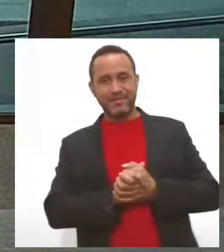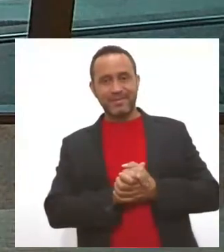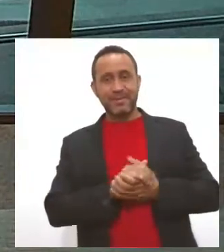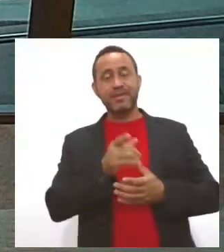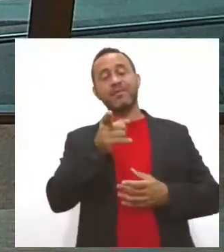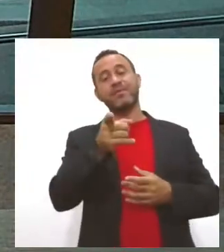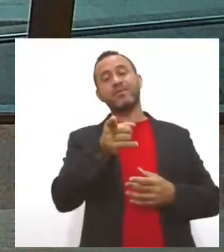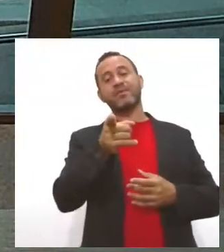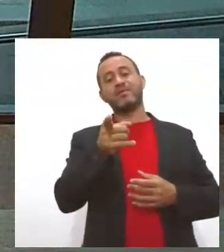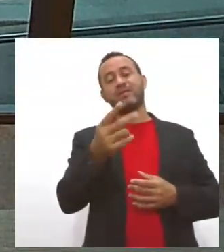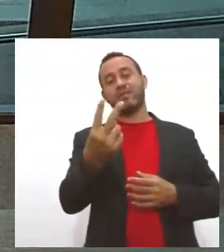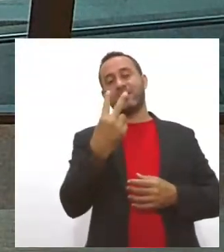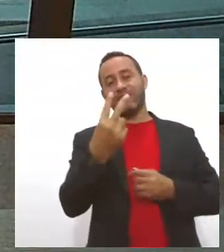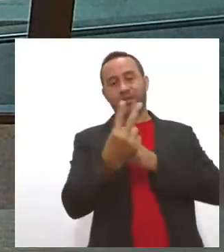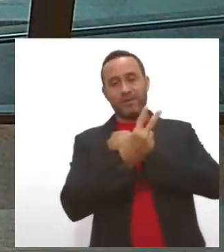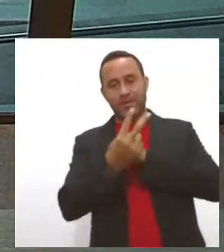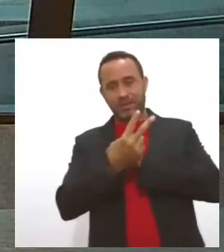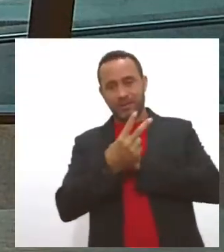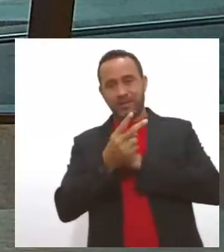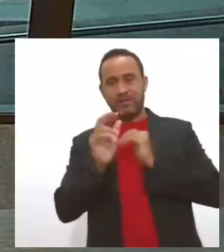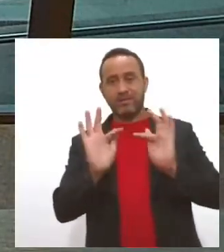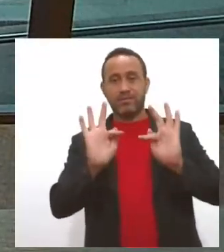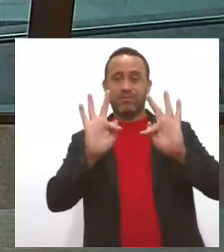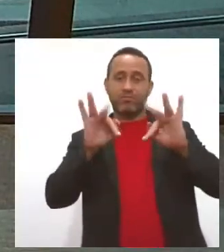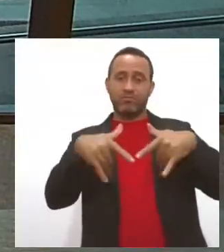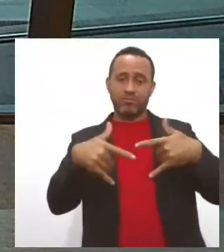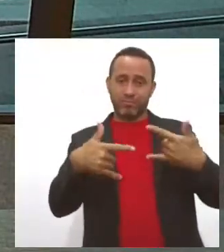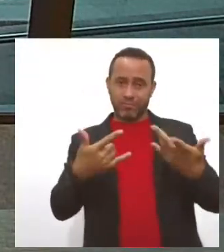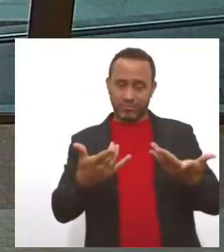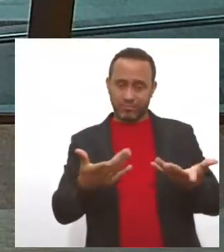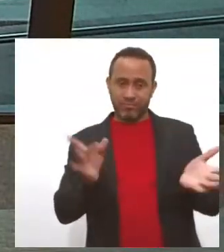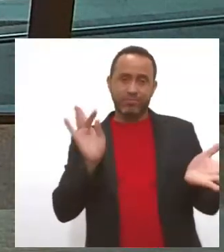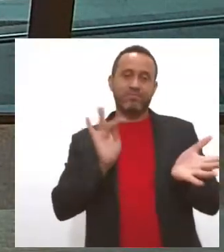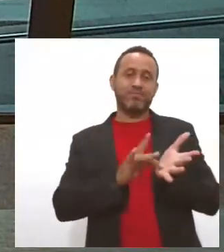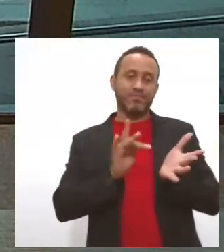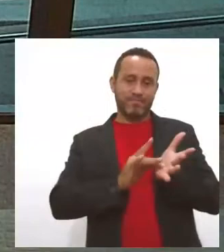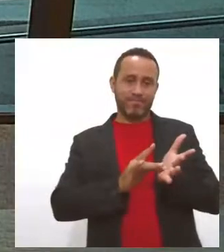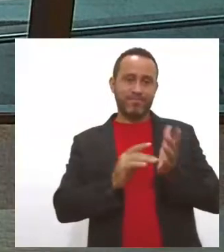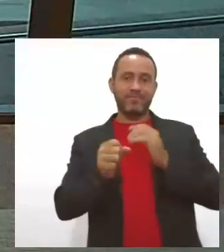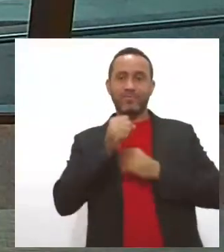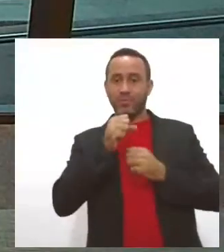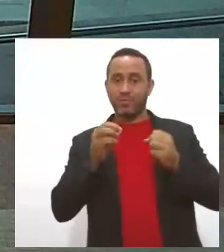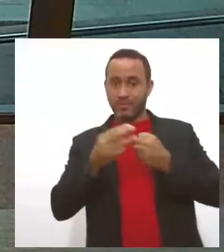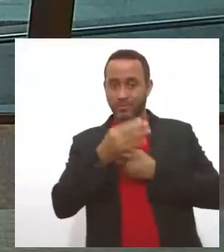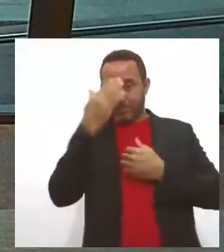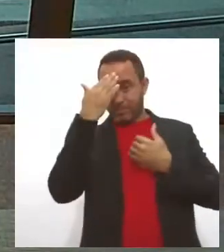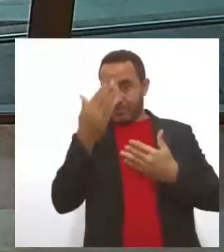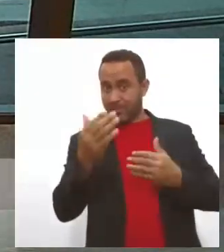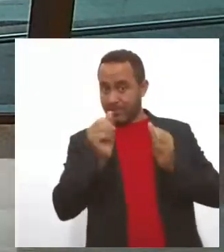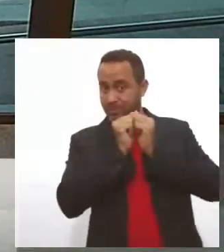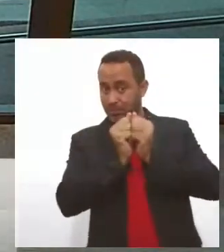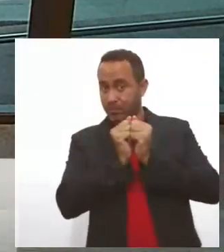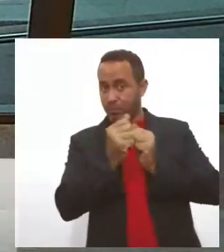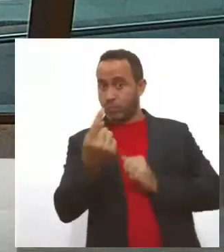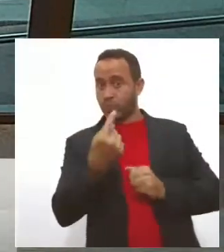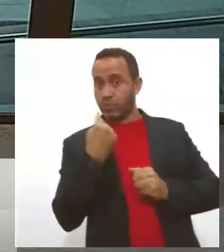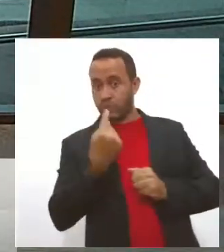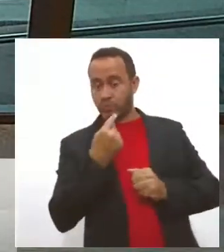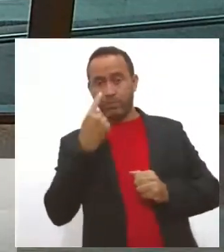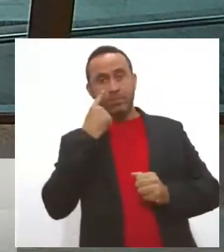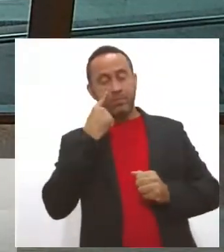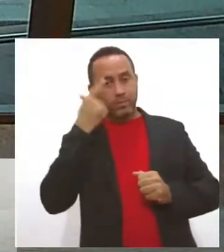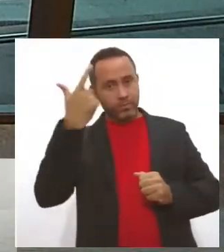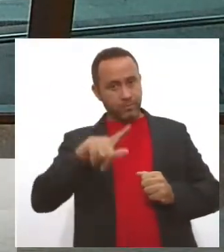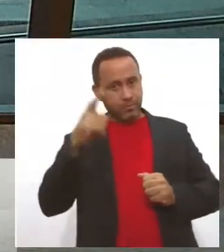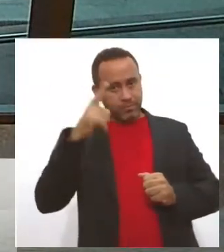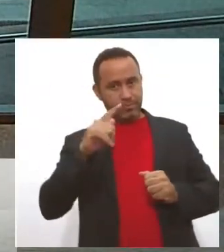que acompanha o Jornal da Alesi, chegamos ao fim. Isso mesmo, o Jornal da Alesi fica por aqui. Obrigada pela sua companhia. Você pode acompanhar também